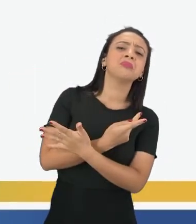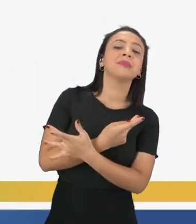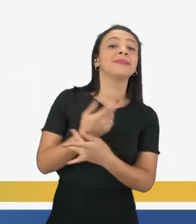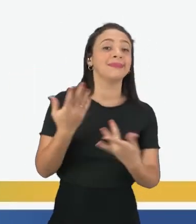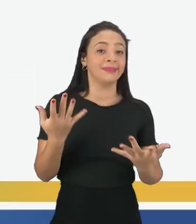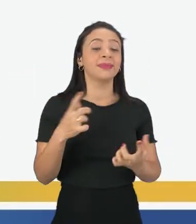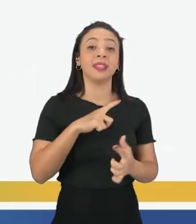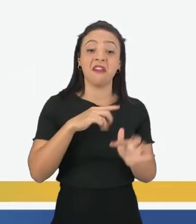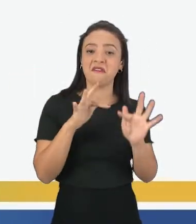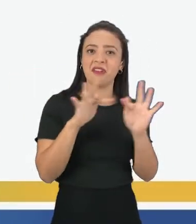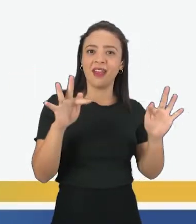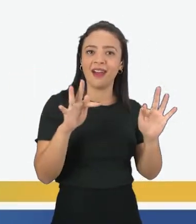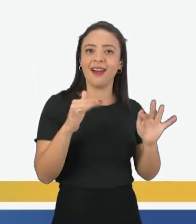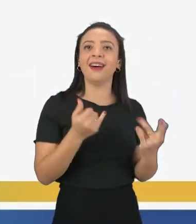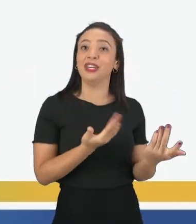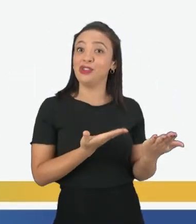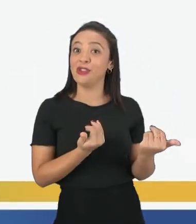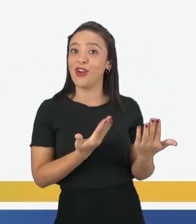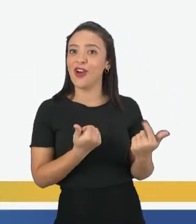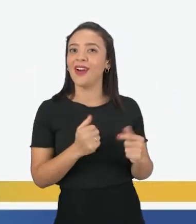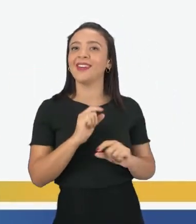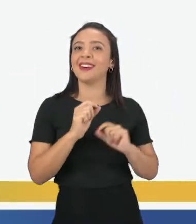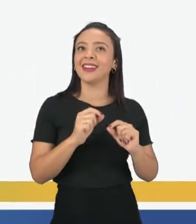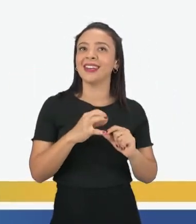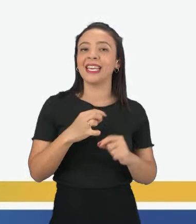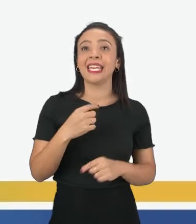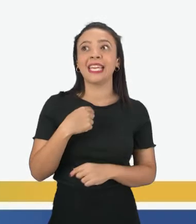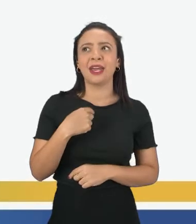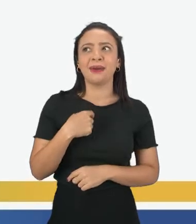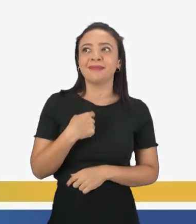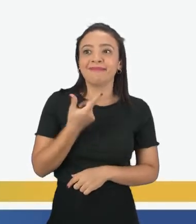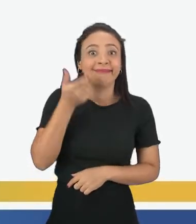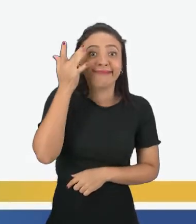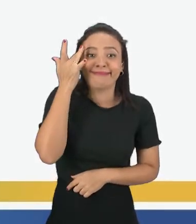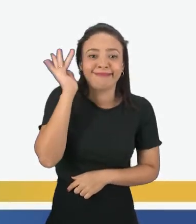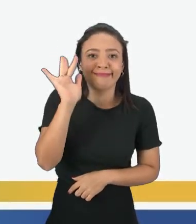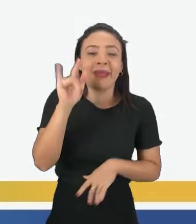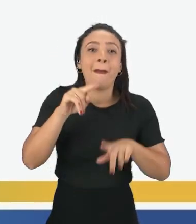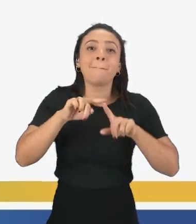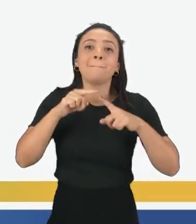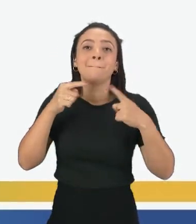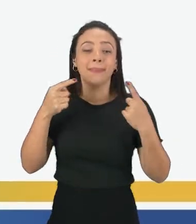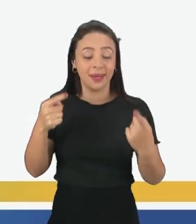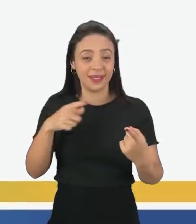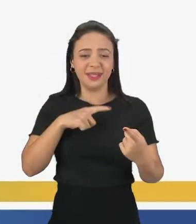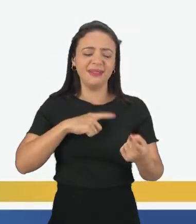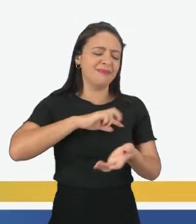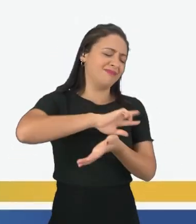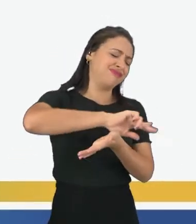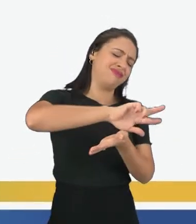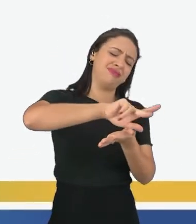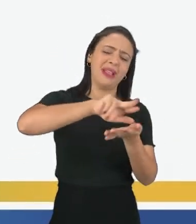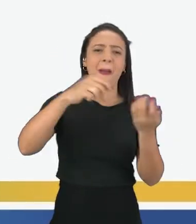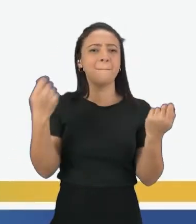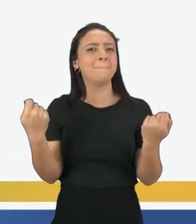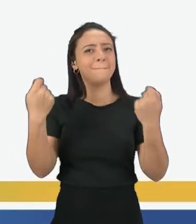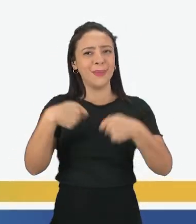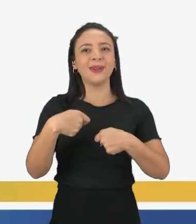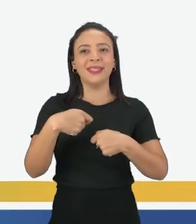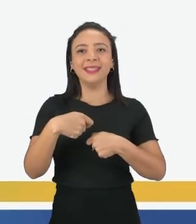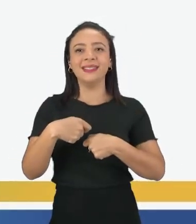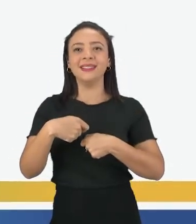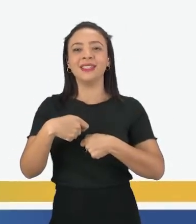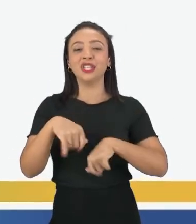Tem frases aí mais jovens que não são muito da minha dominância. Mas a gente tem muitas opções